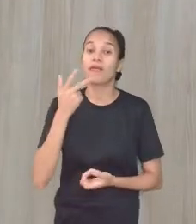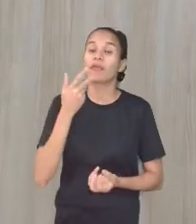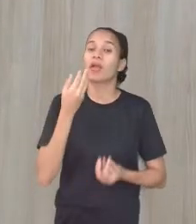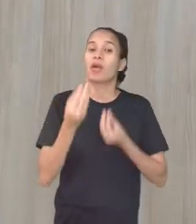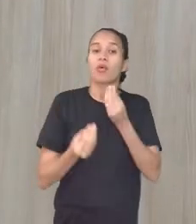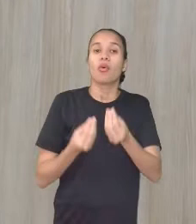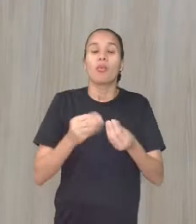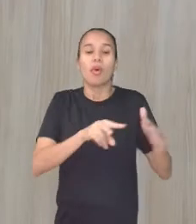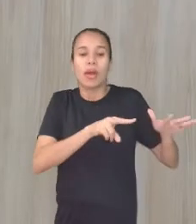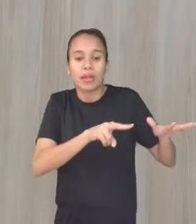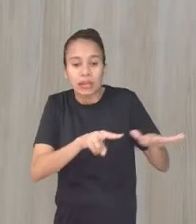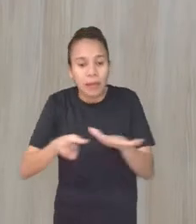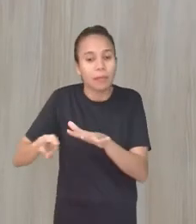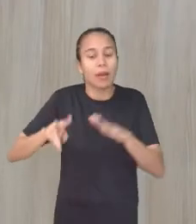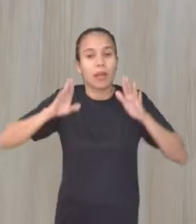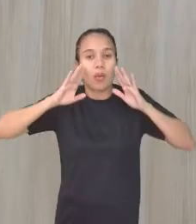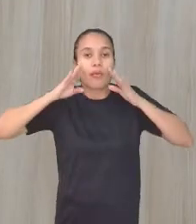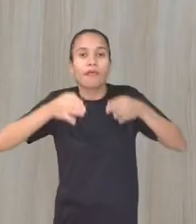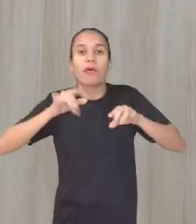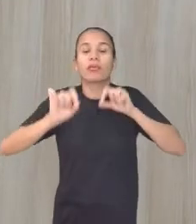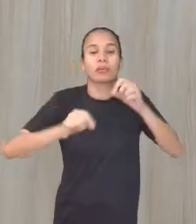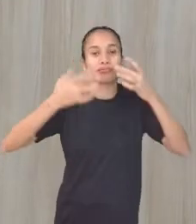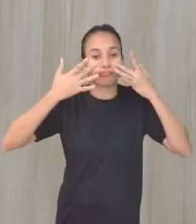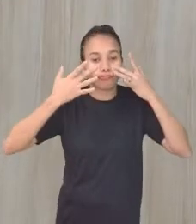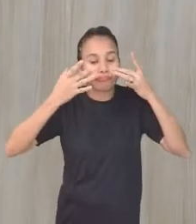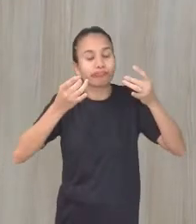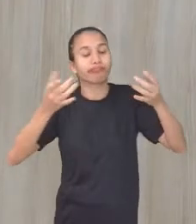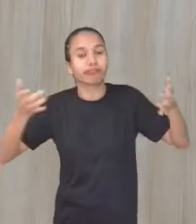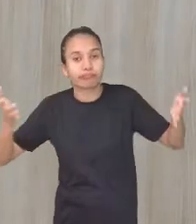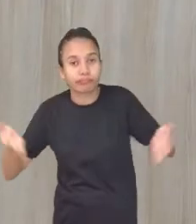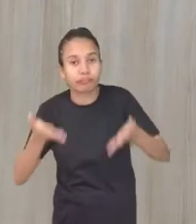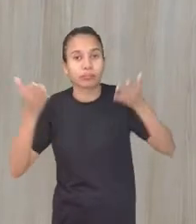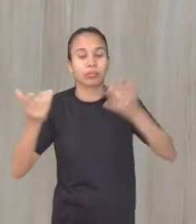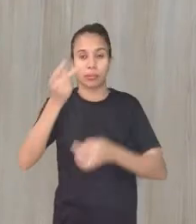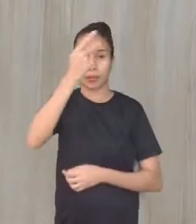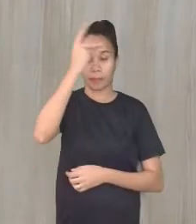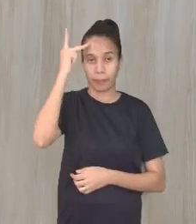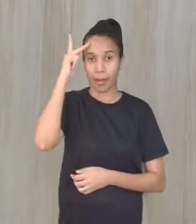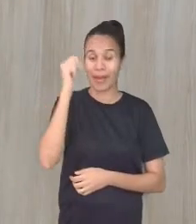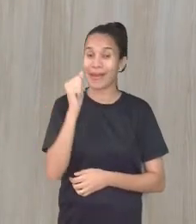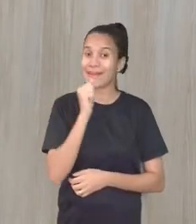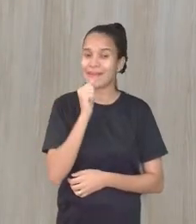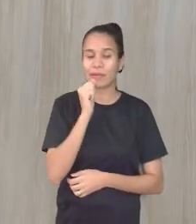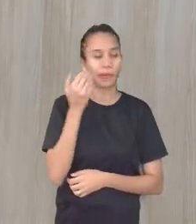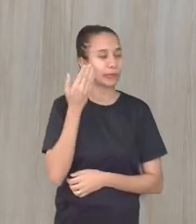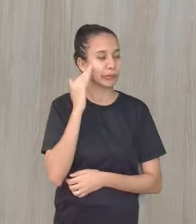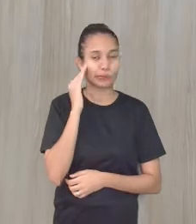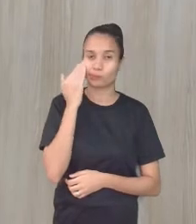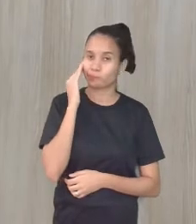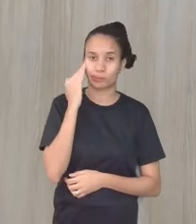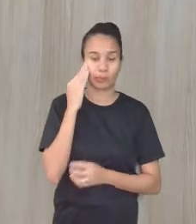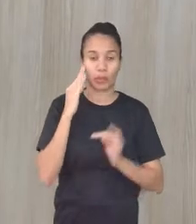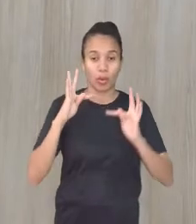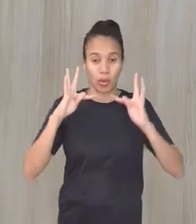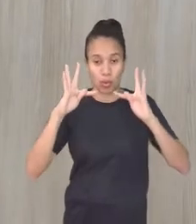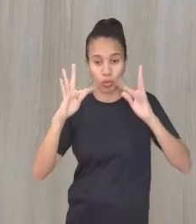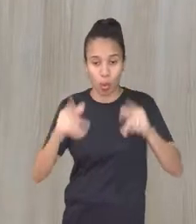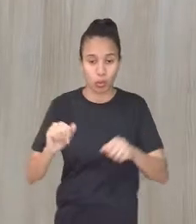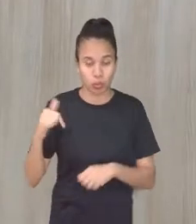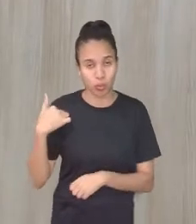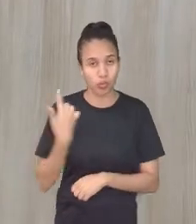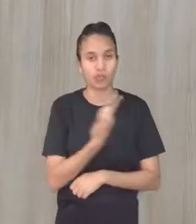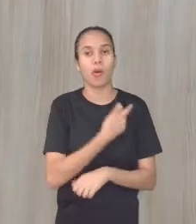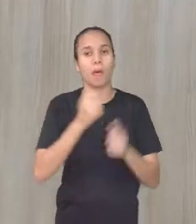ter uma semana, né? É só para alertar aquelas pessoas que ainda não entenderam que todos nós podemos